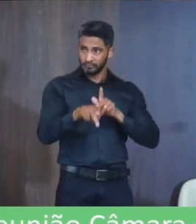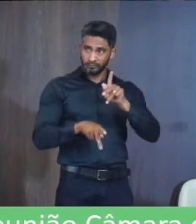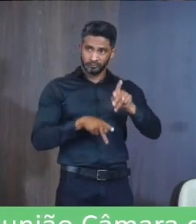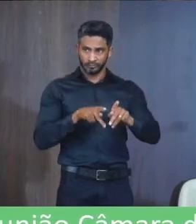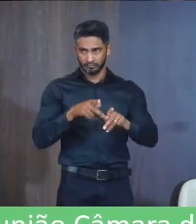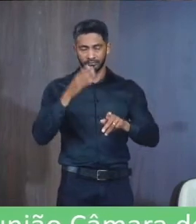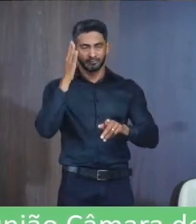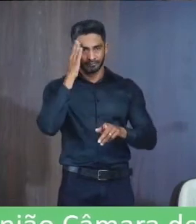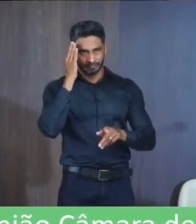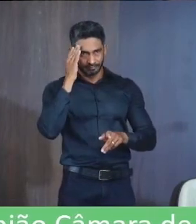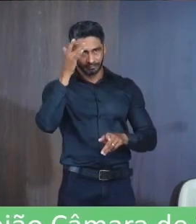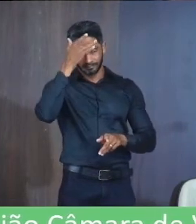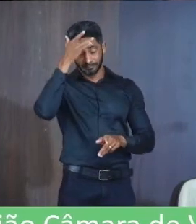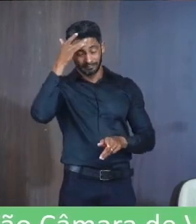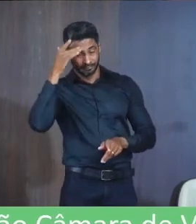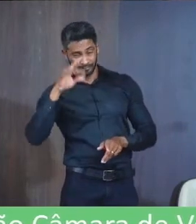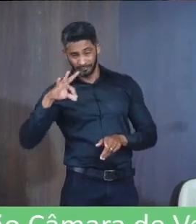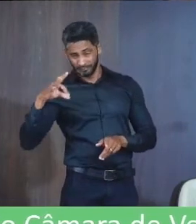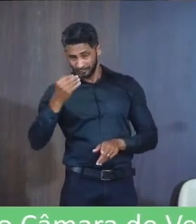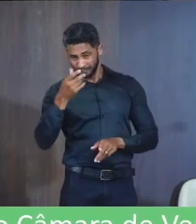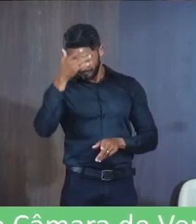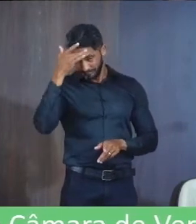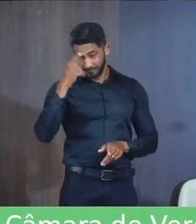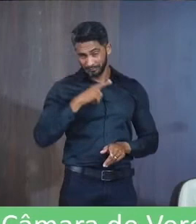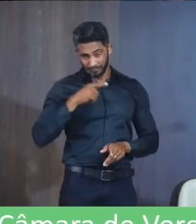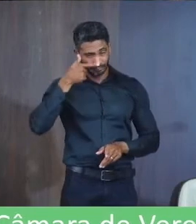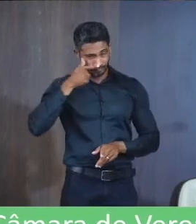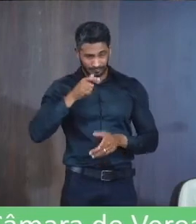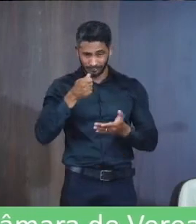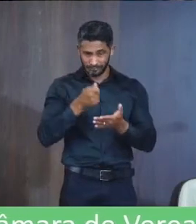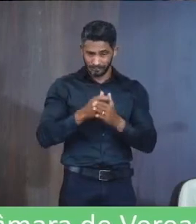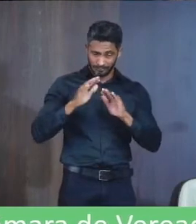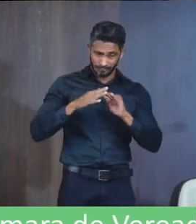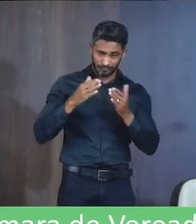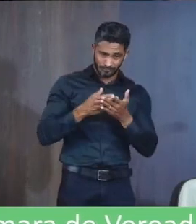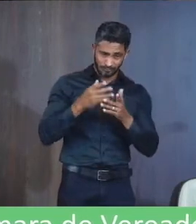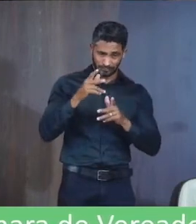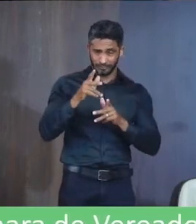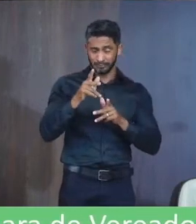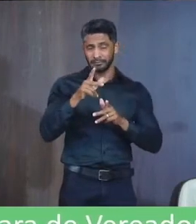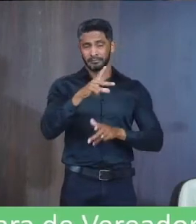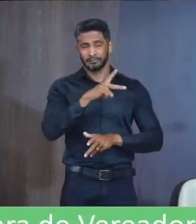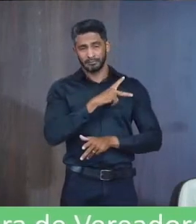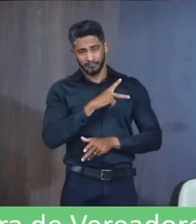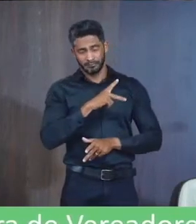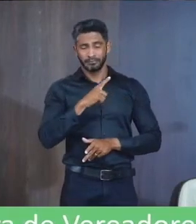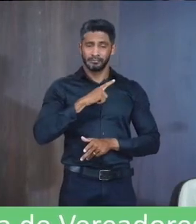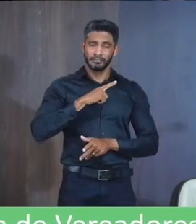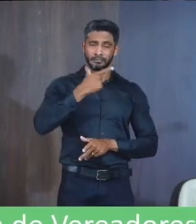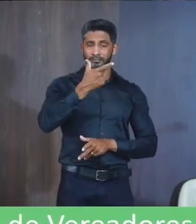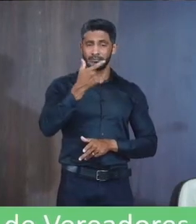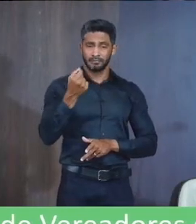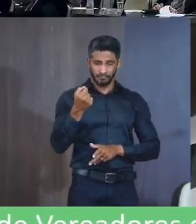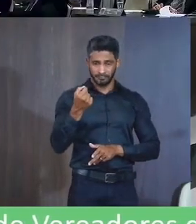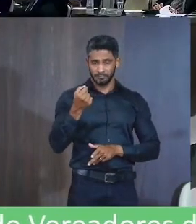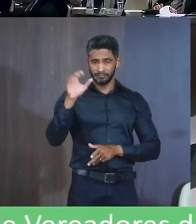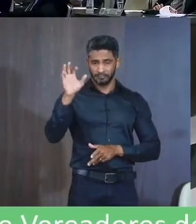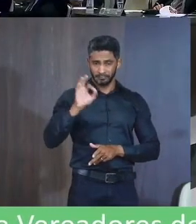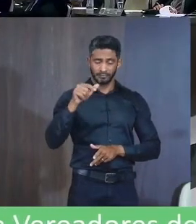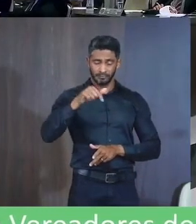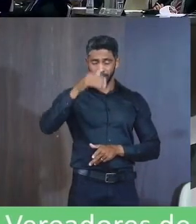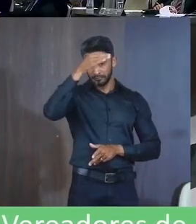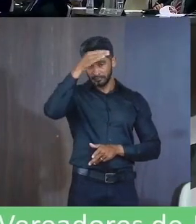condições De pagar Escola Particular E dar o direito De ter os 20% Aqui na Câmara E reforçar o pedido